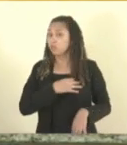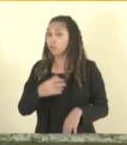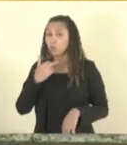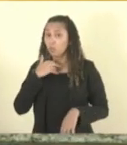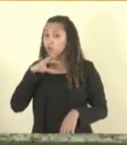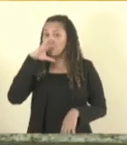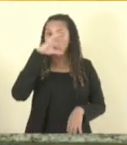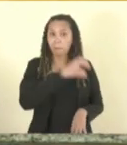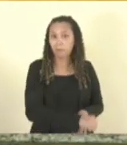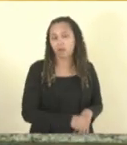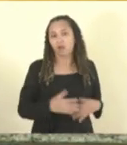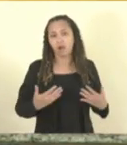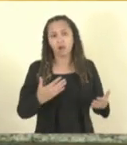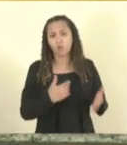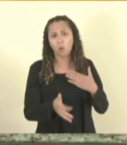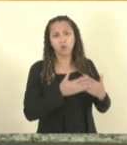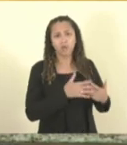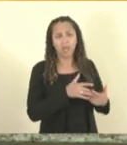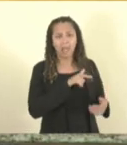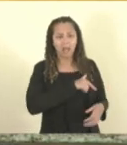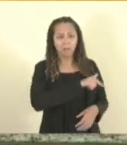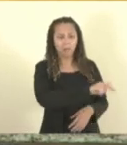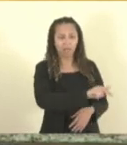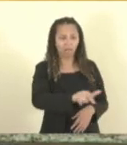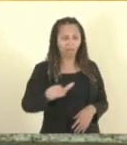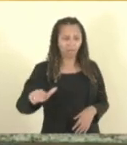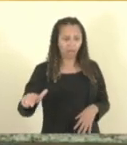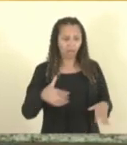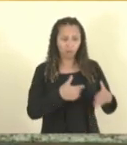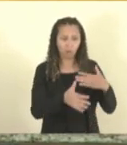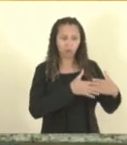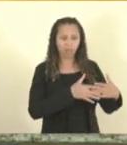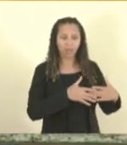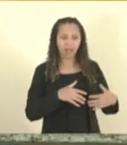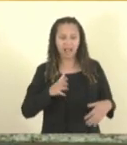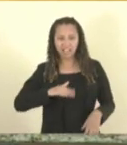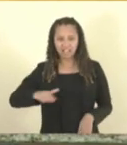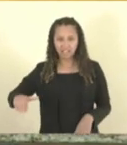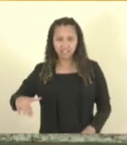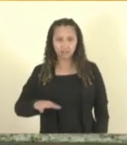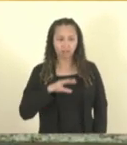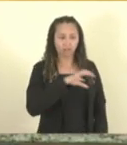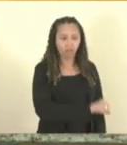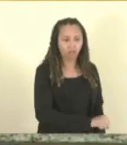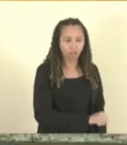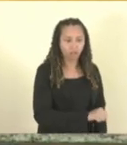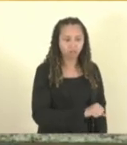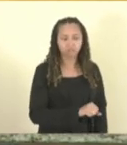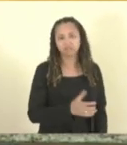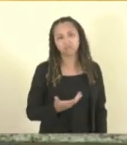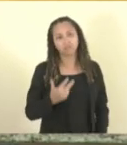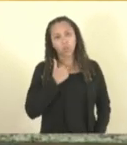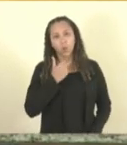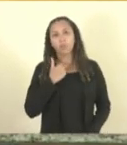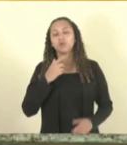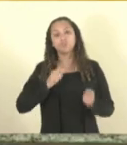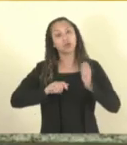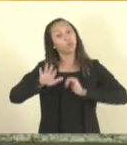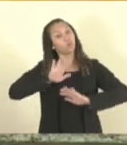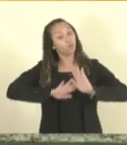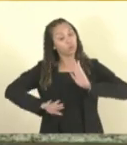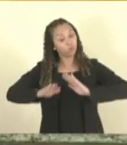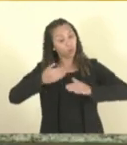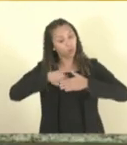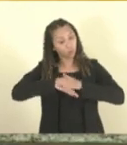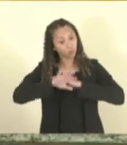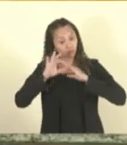deixar uma arma em qualquer local dentro de casa para que as crianças e os jovens tenham acesso. Esse menino poderia